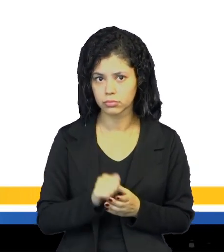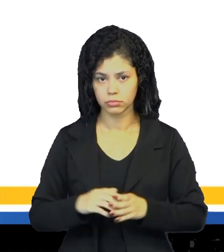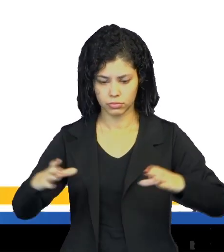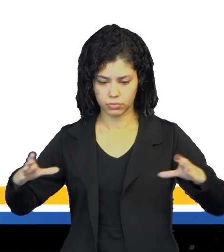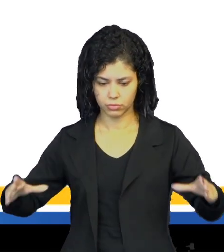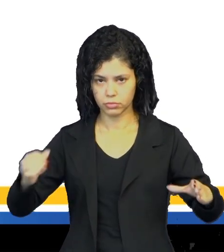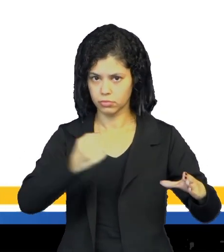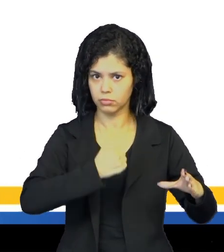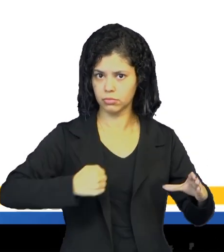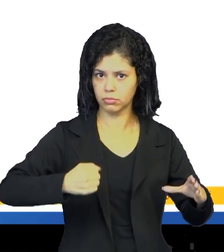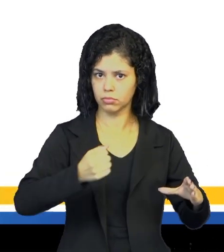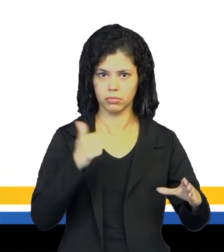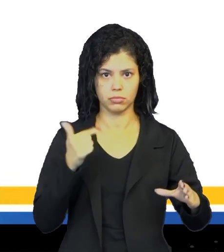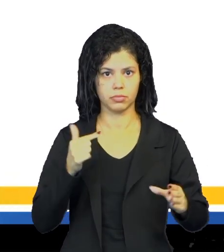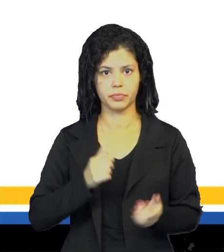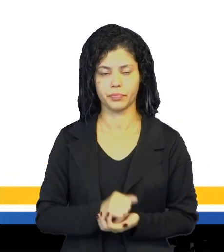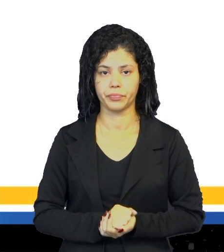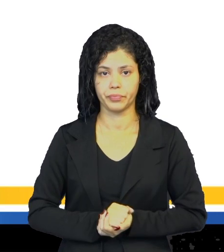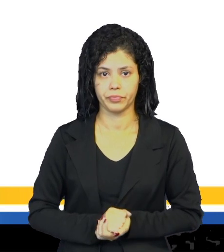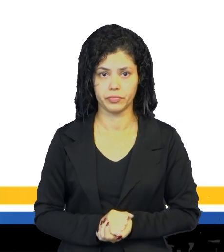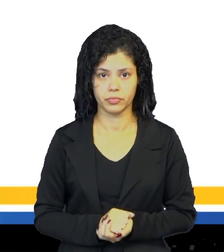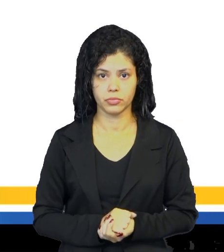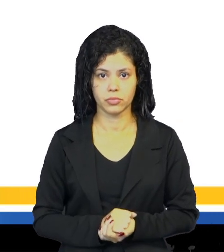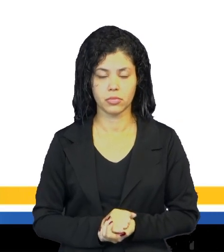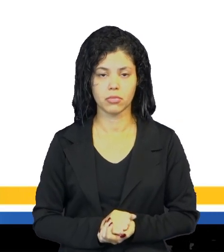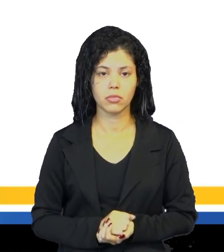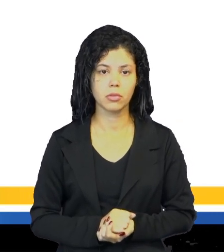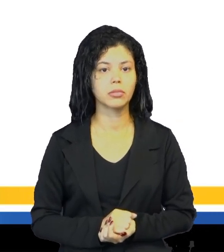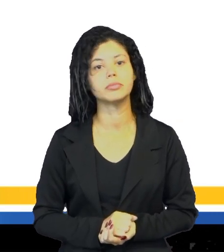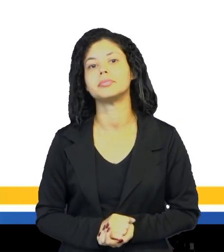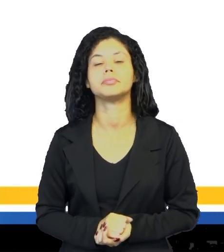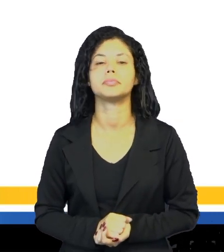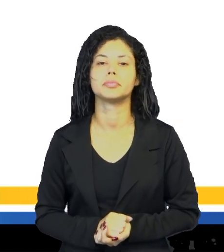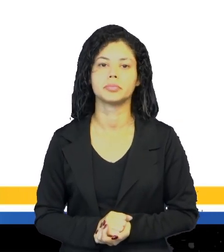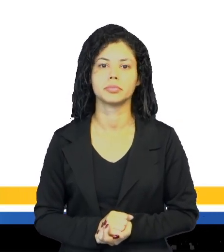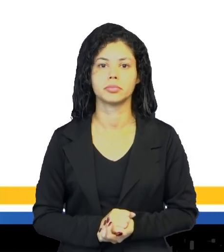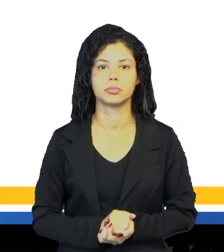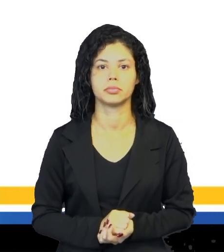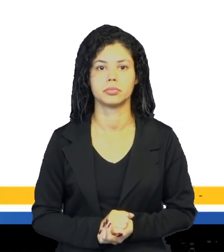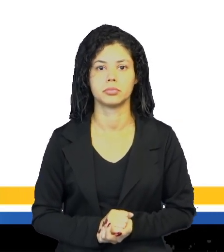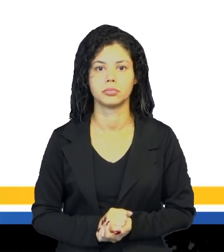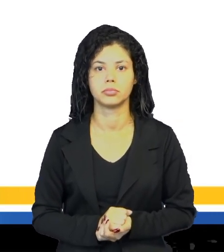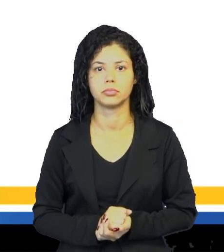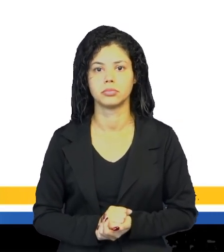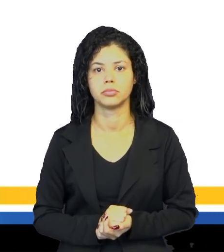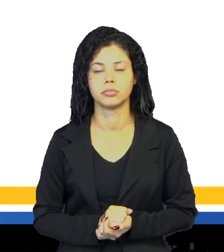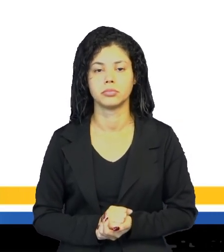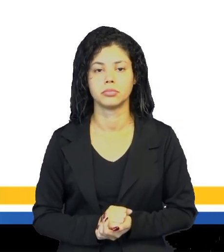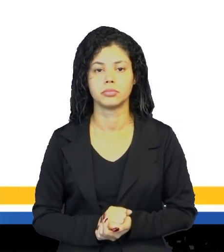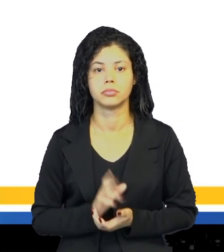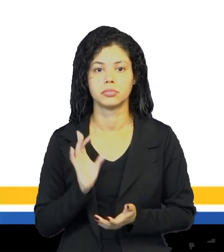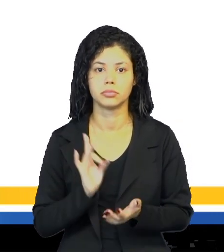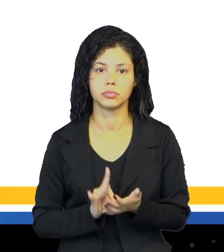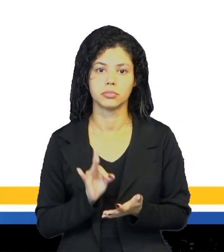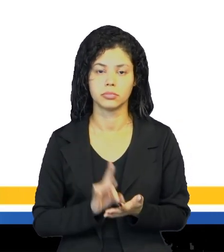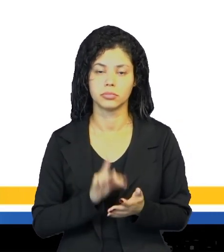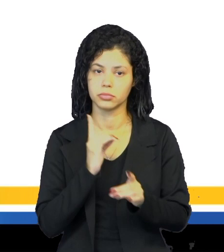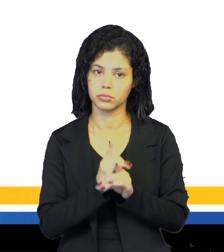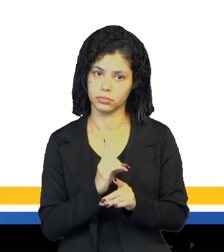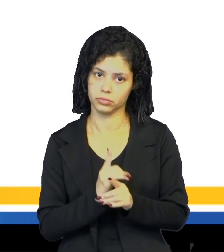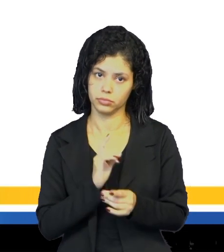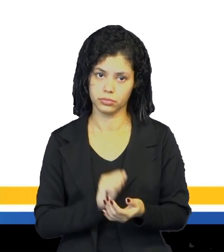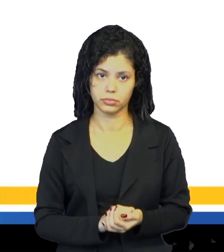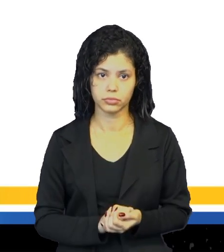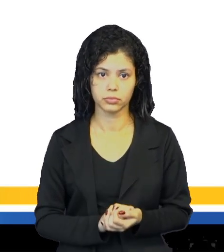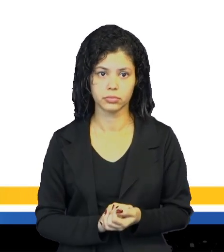panelaço de escola, né. Temos uma terceira imagem ali. Parece mais uma bilheteria. Então, na verdade, vamos identificar,